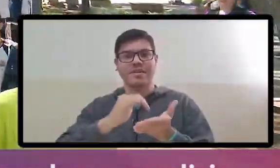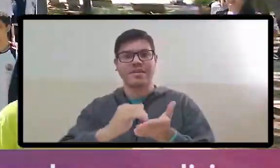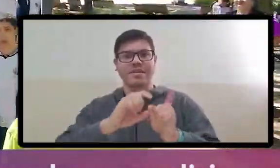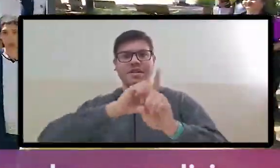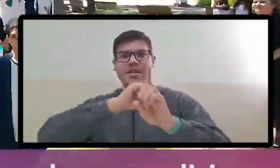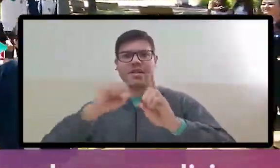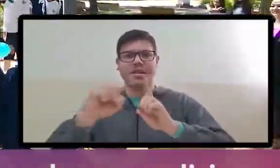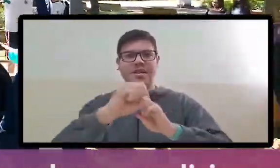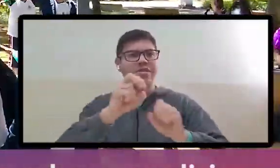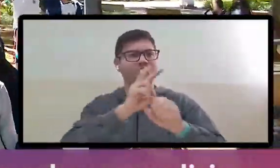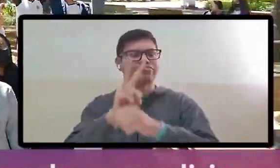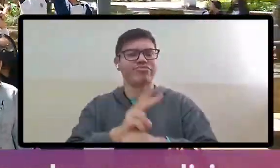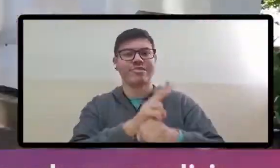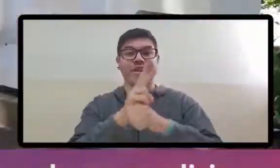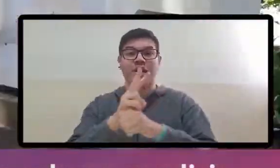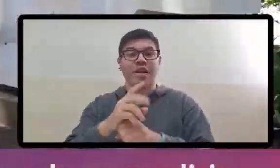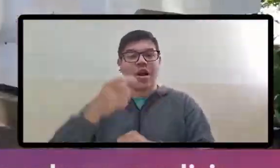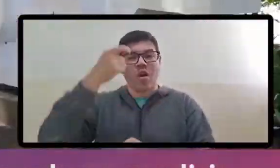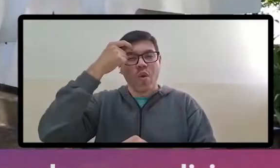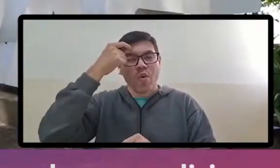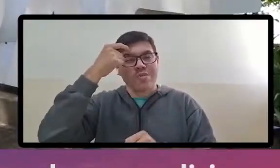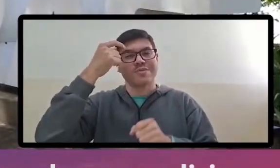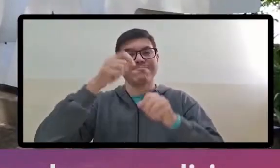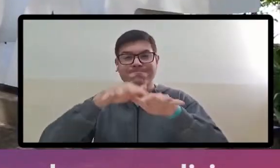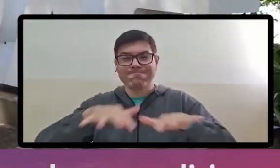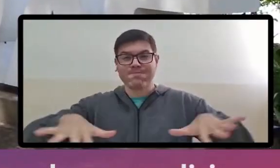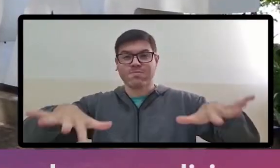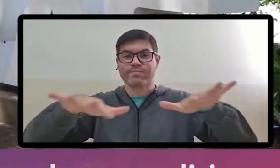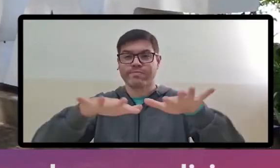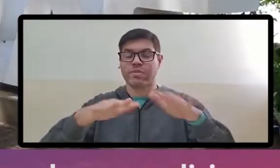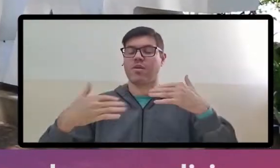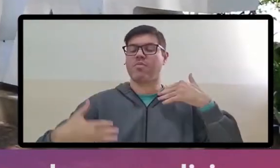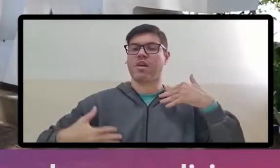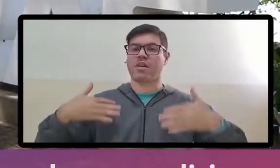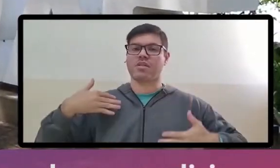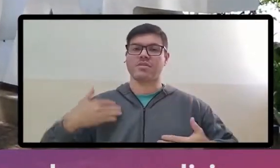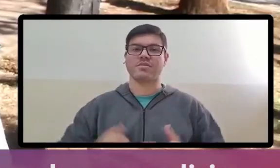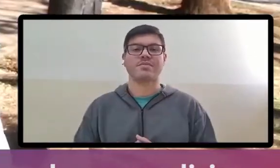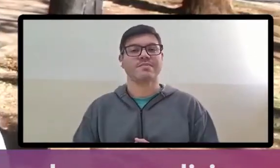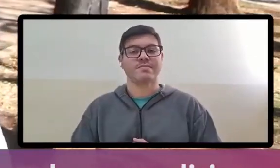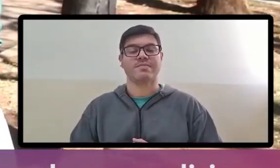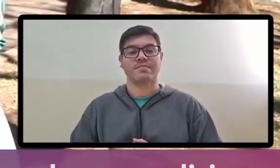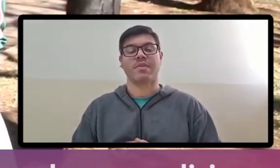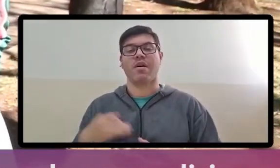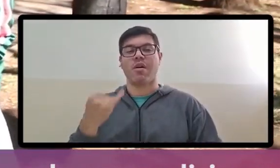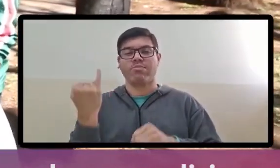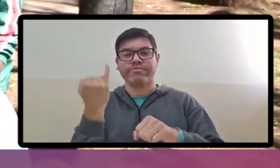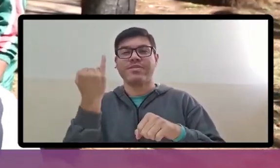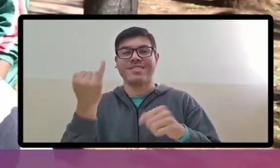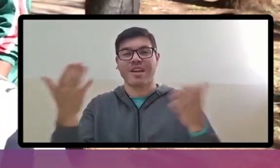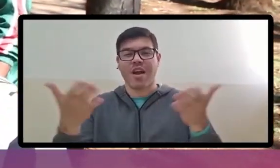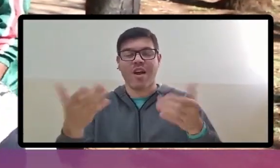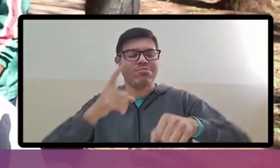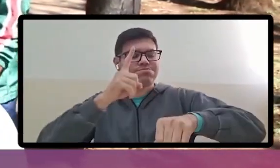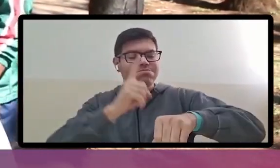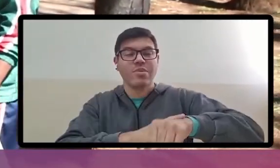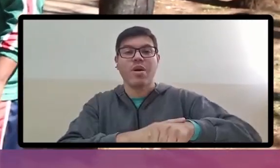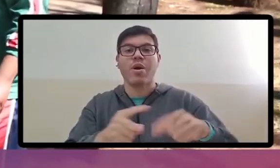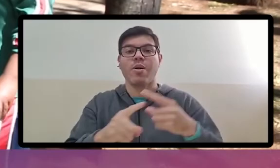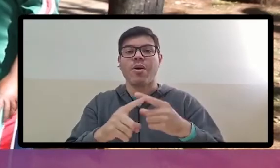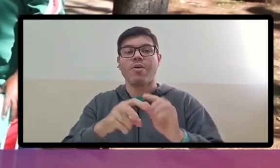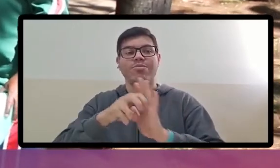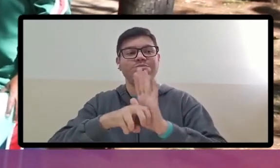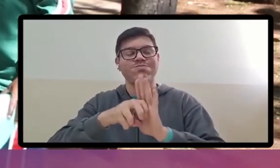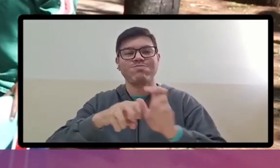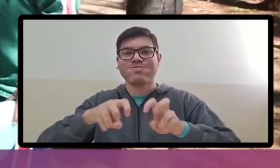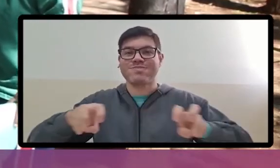Secretaria de Assistência Social para a Conscientização da Paralisia Cerebral. É um importante momento, esse evento